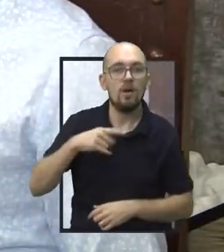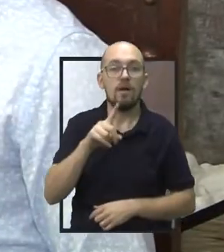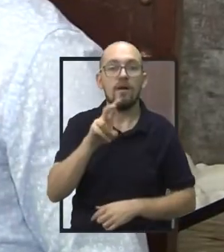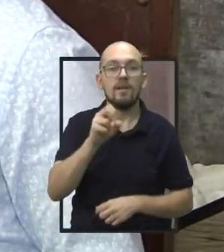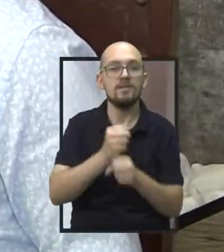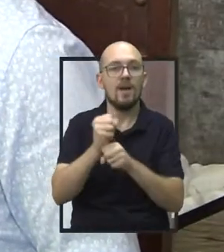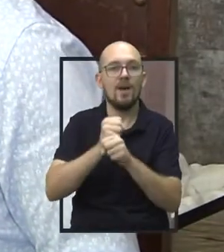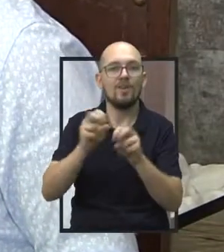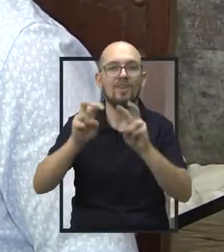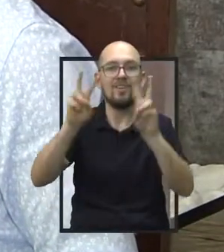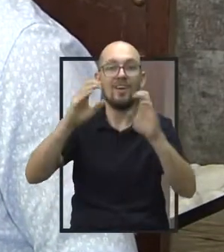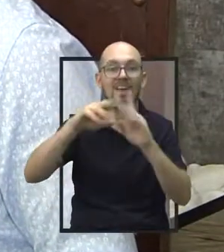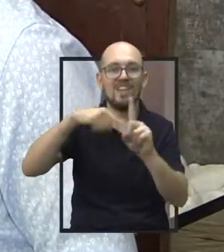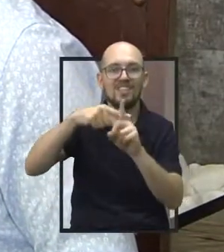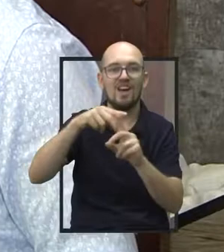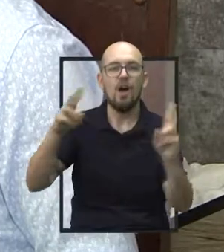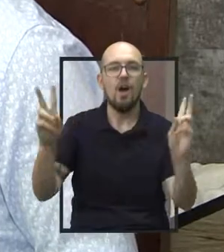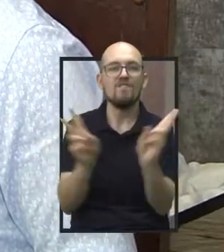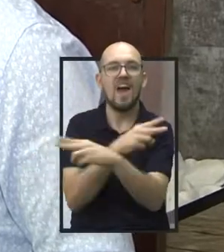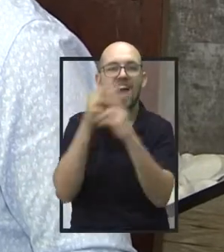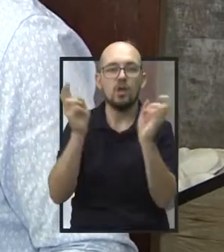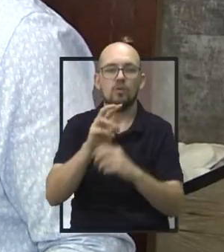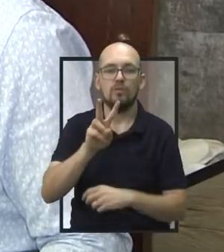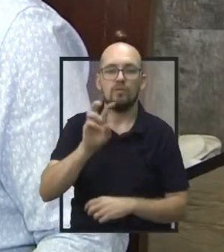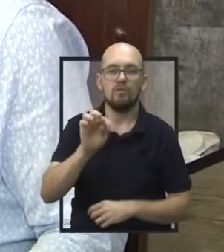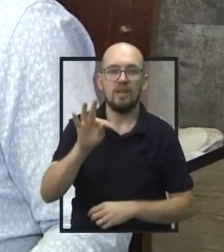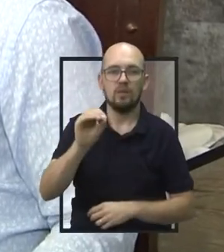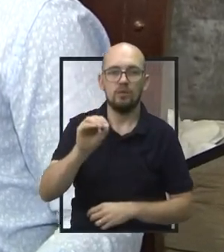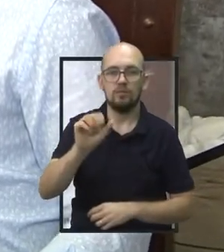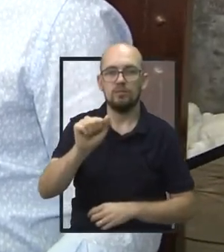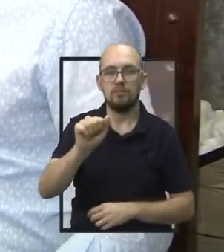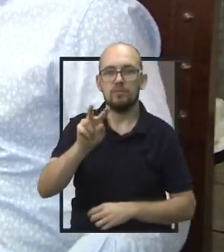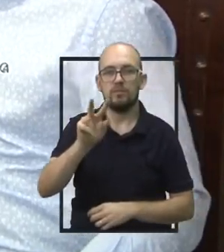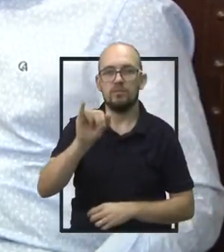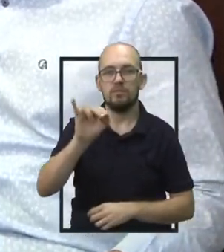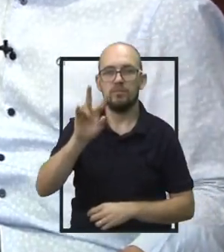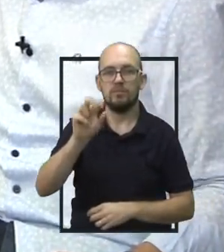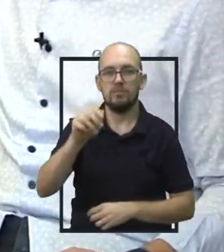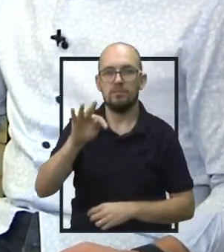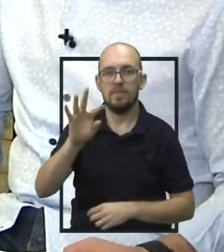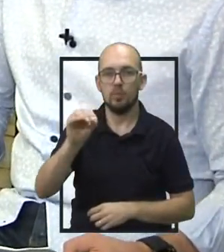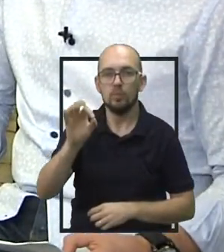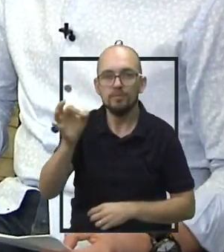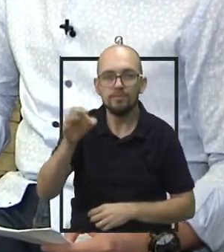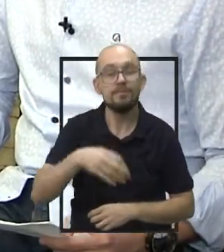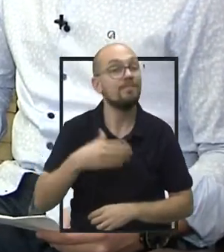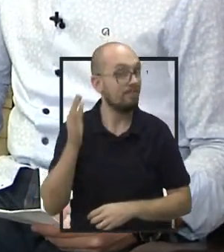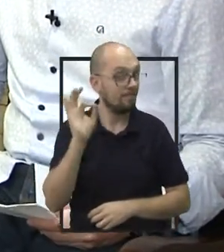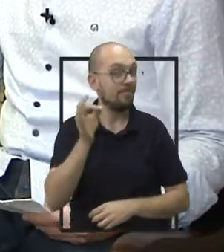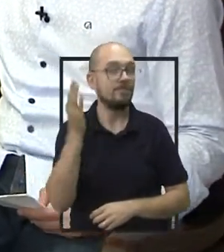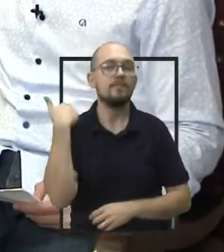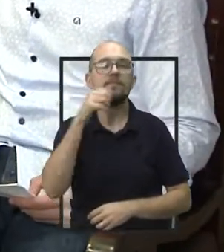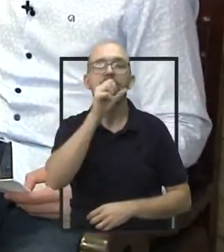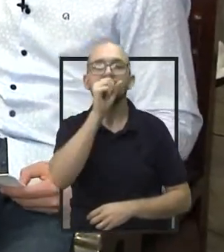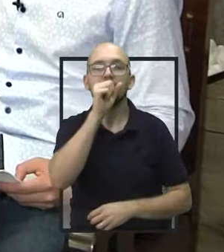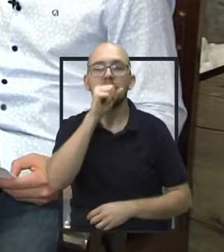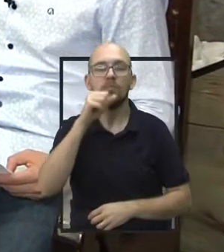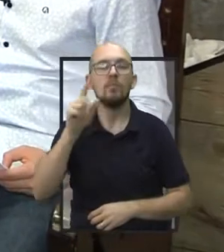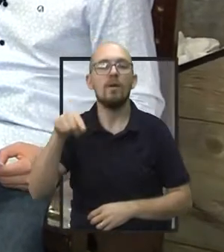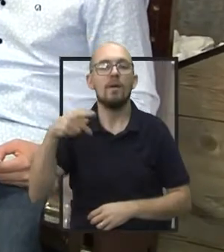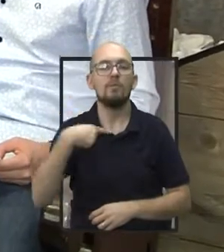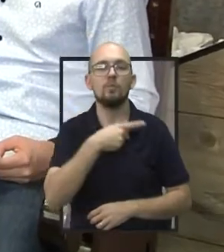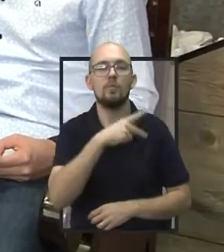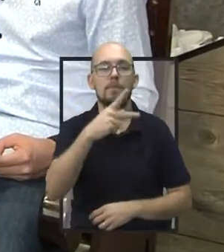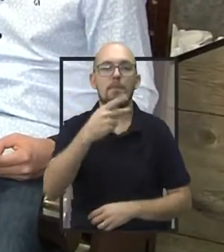Ventos de Avivamento. Também, no último sábado, lá com o apóstolo Paulo, a sua esposa, a